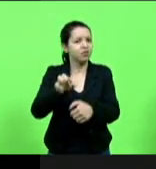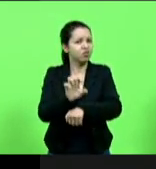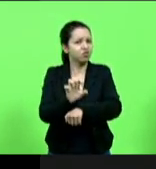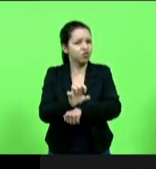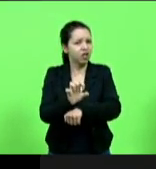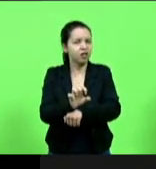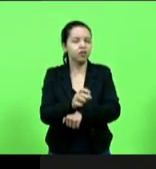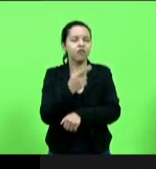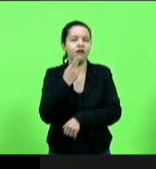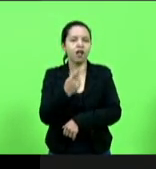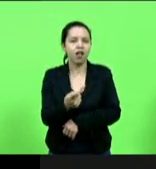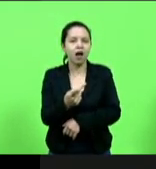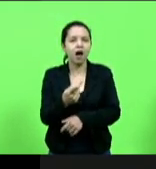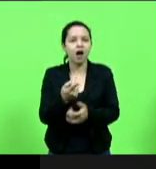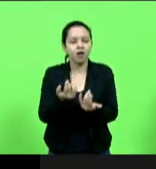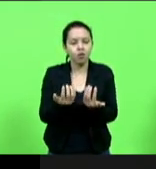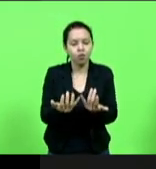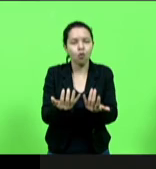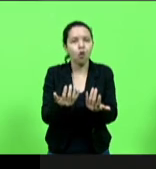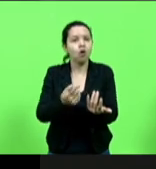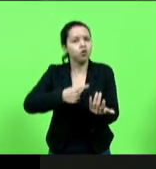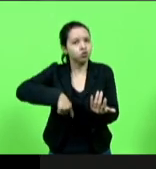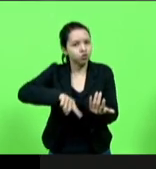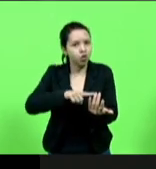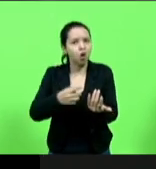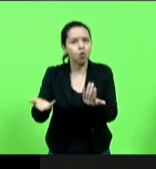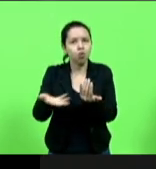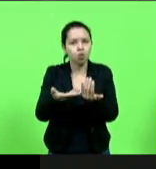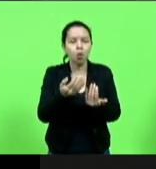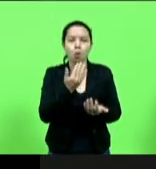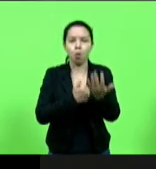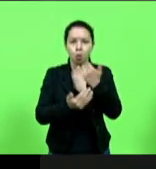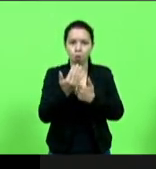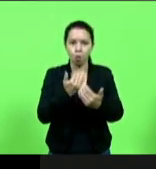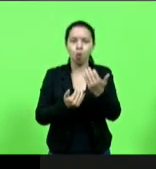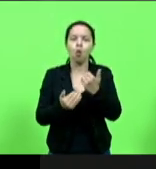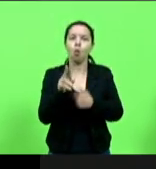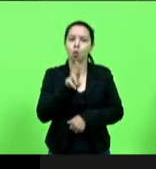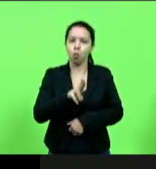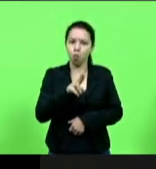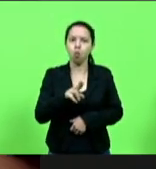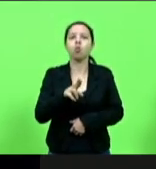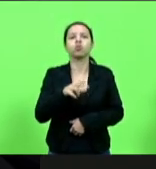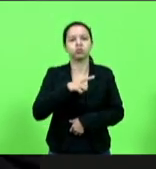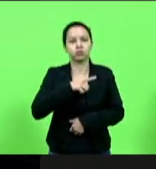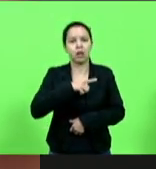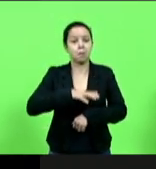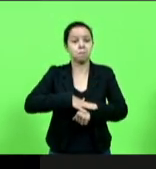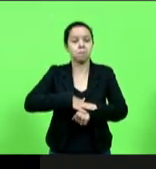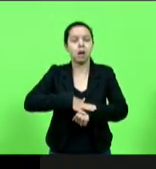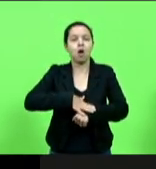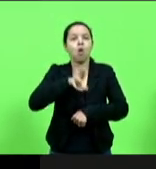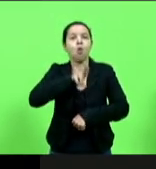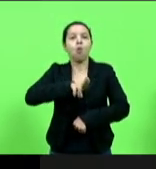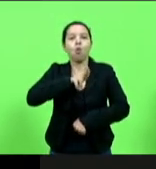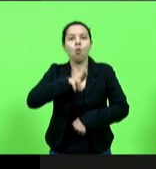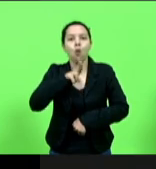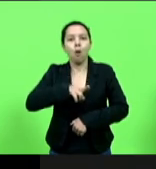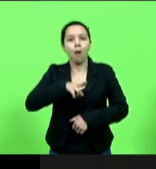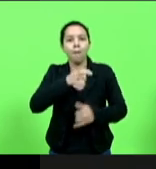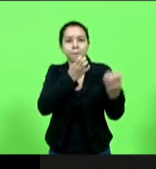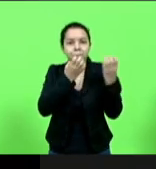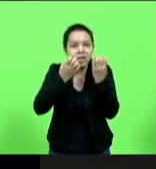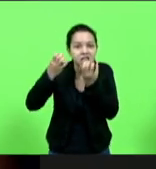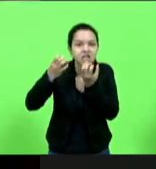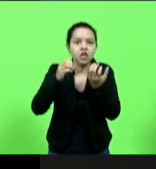em cereais um grande consumidor de cereais Santa Catarina é o maior consumidor de milho e de soja